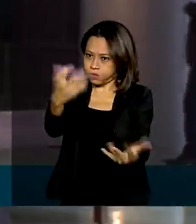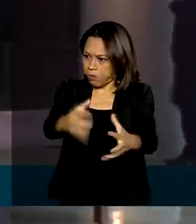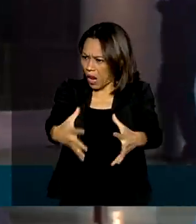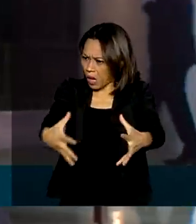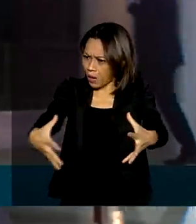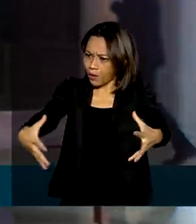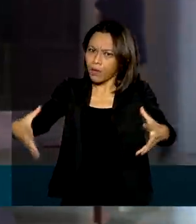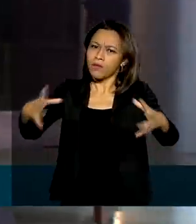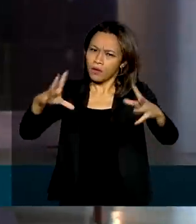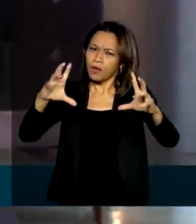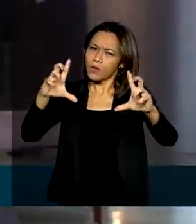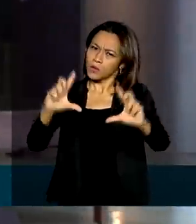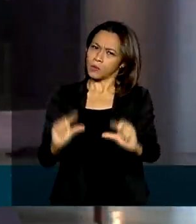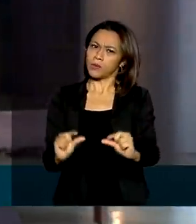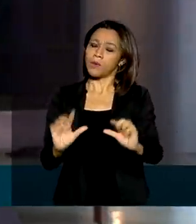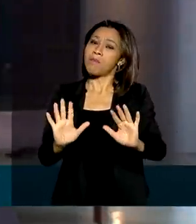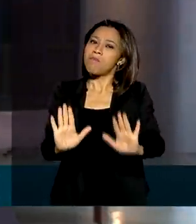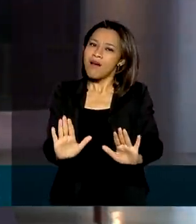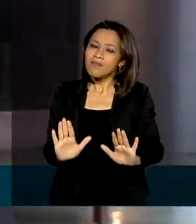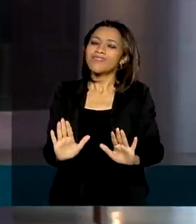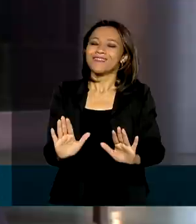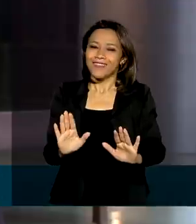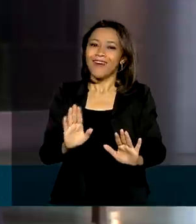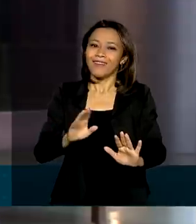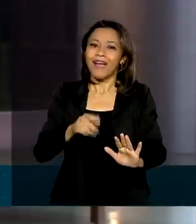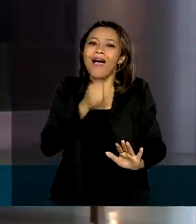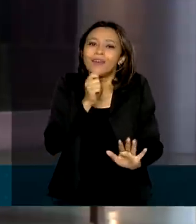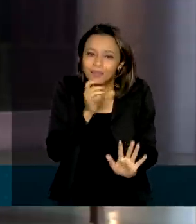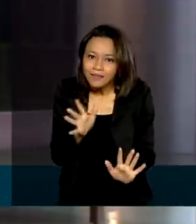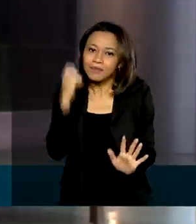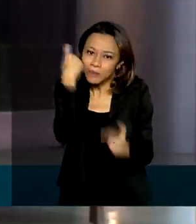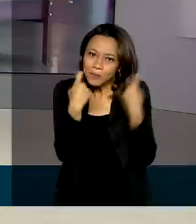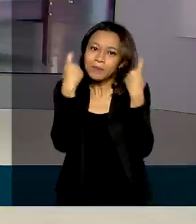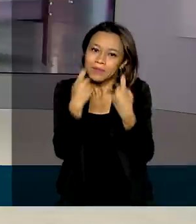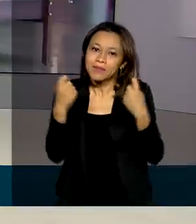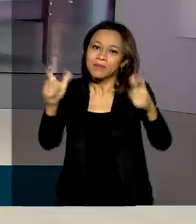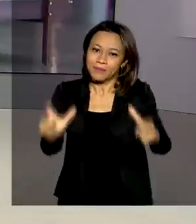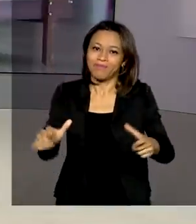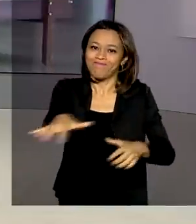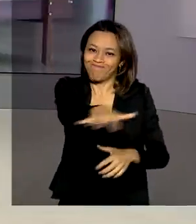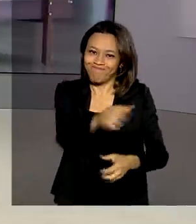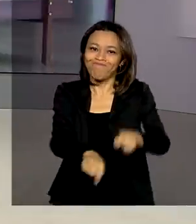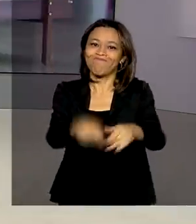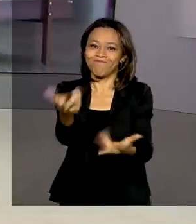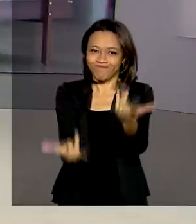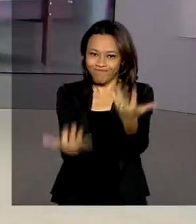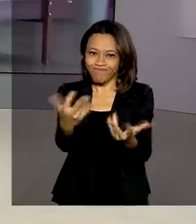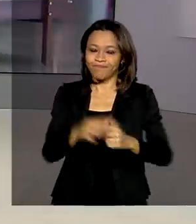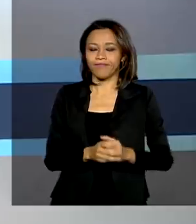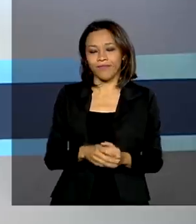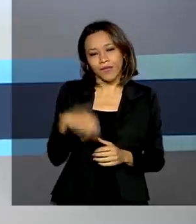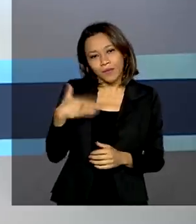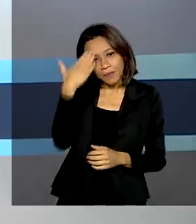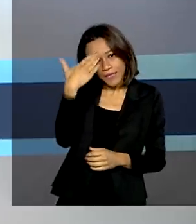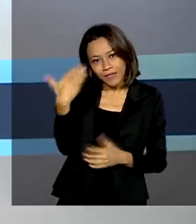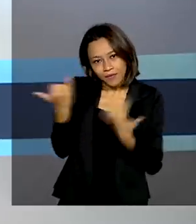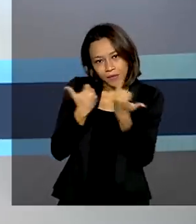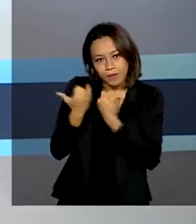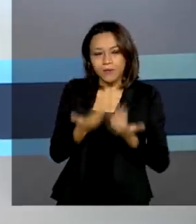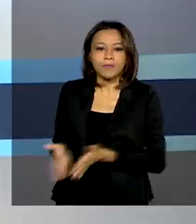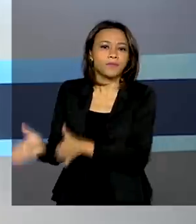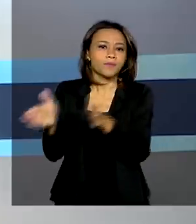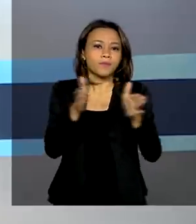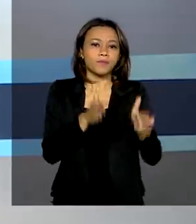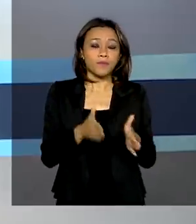propagação do fogo, mas a situação por lá ainda preocupa, Renata. Tá certo, Glauco. Obrigada pelas suas informações. E no